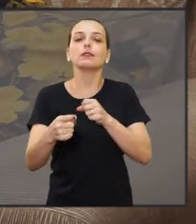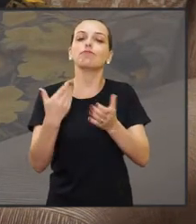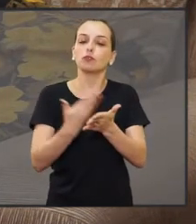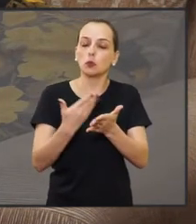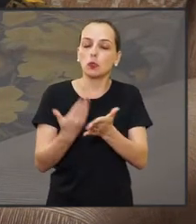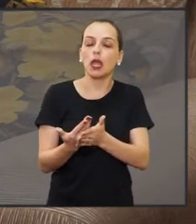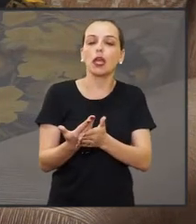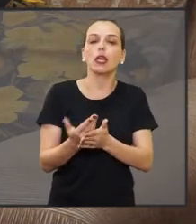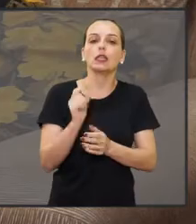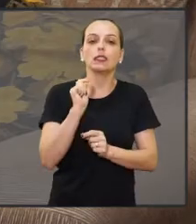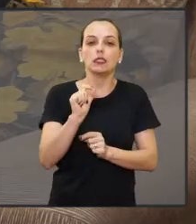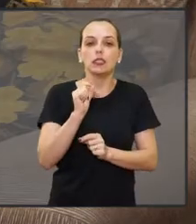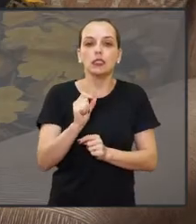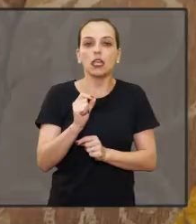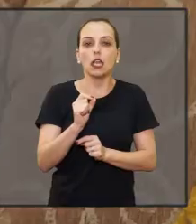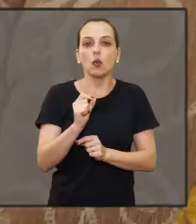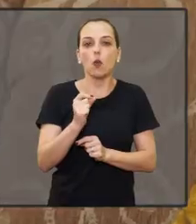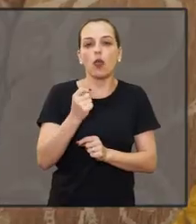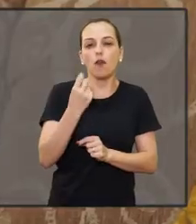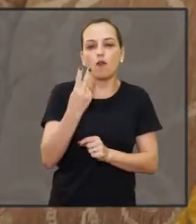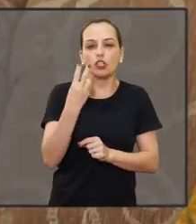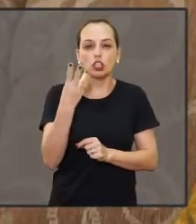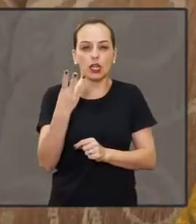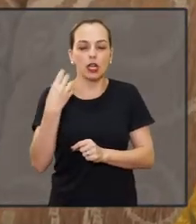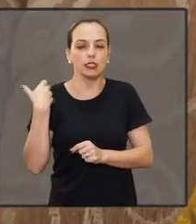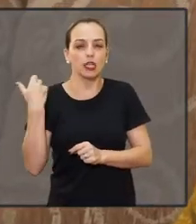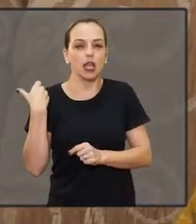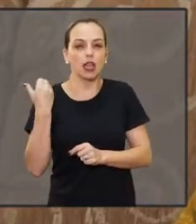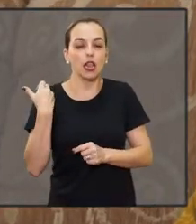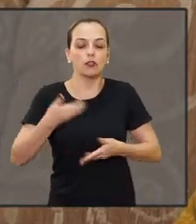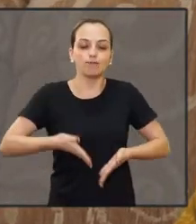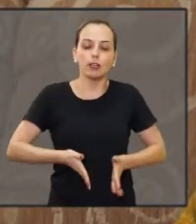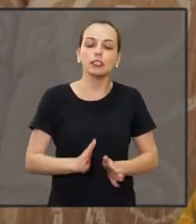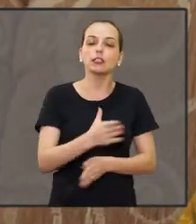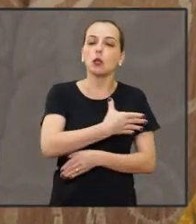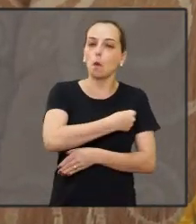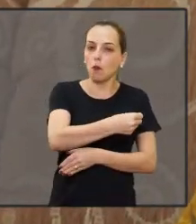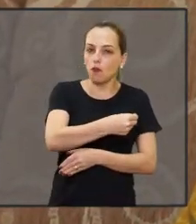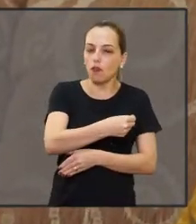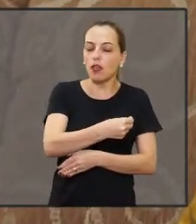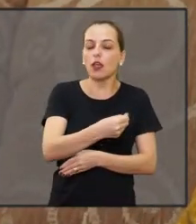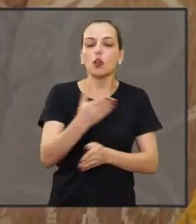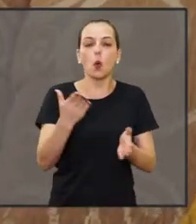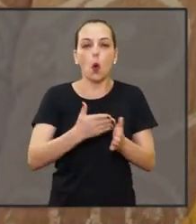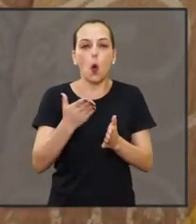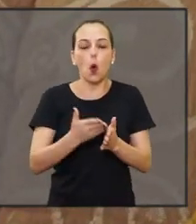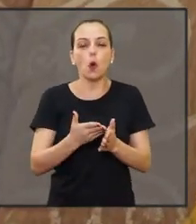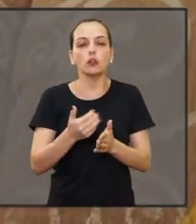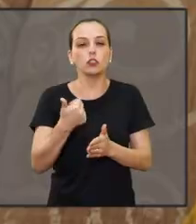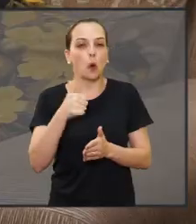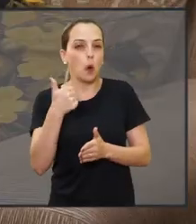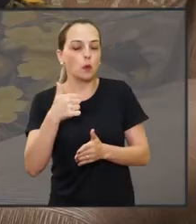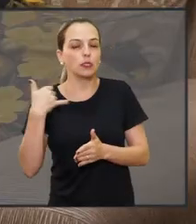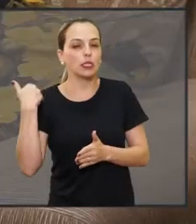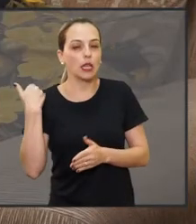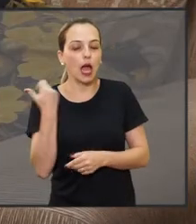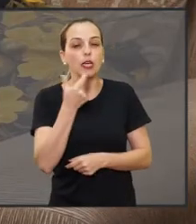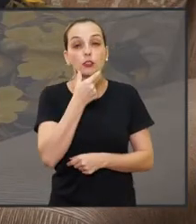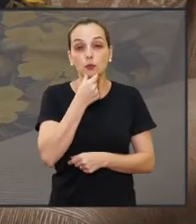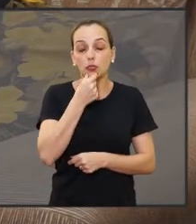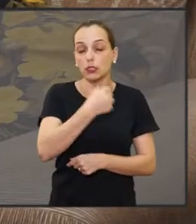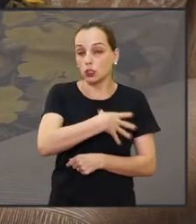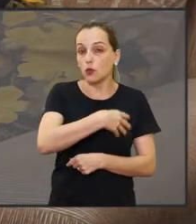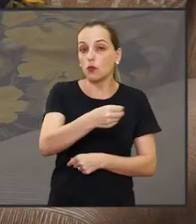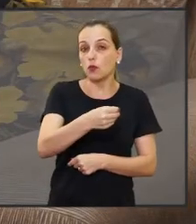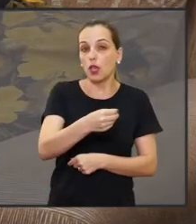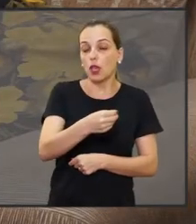Fui mãe, aos 23 anos, sou mãe do menino de 11 anos. Meu pai foi embora,